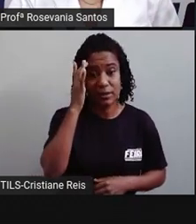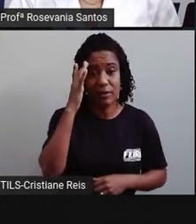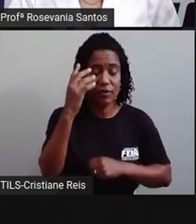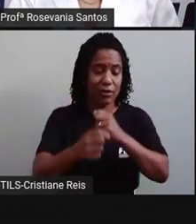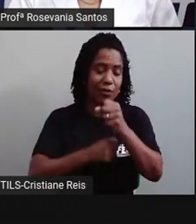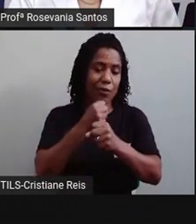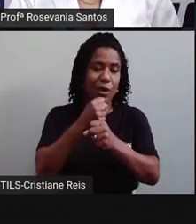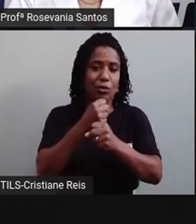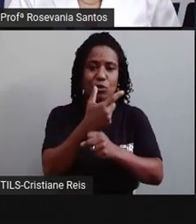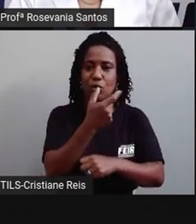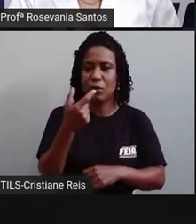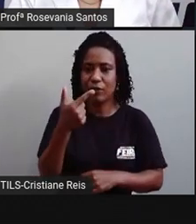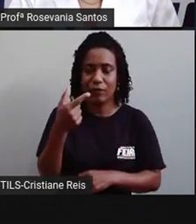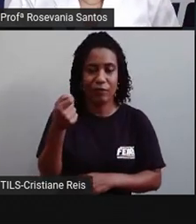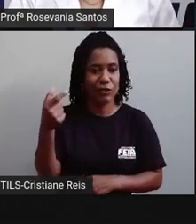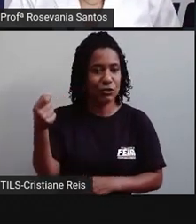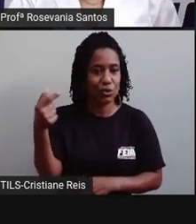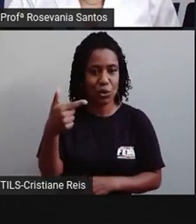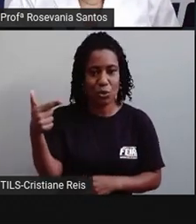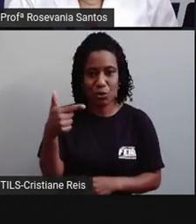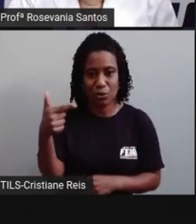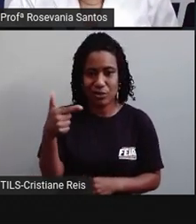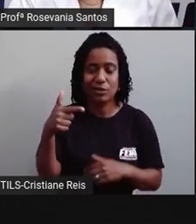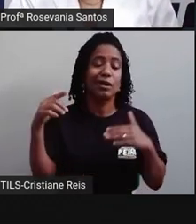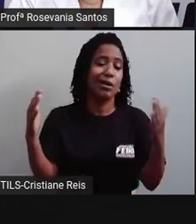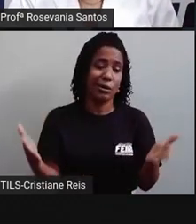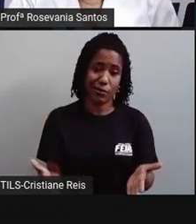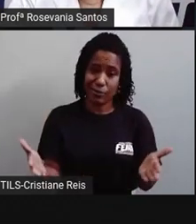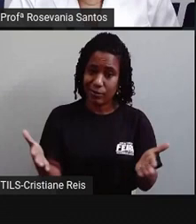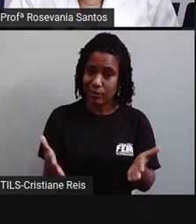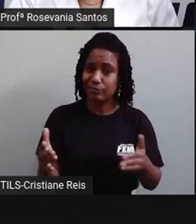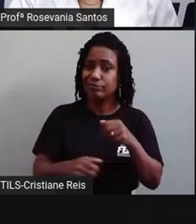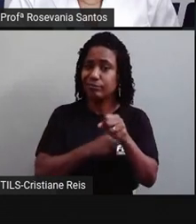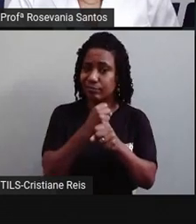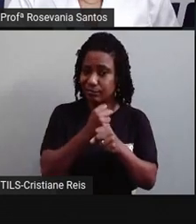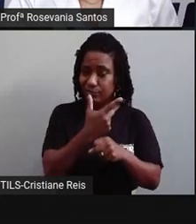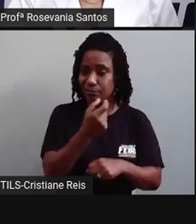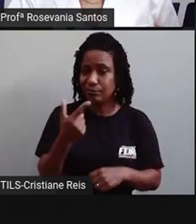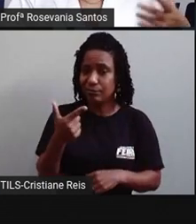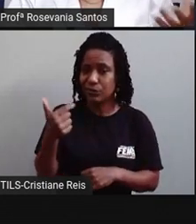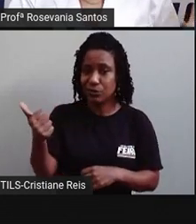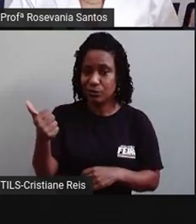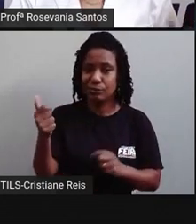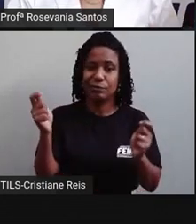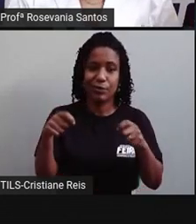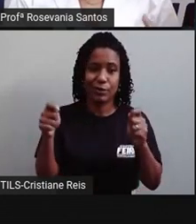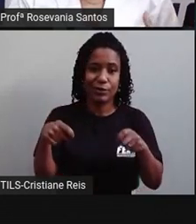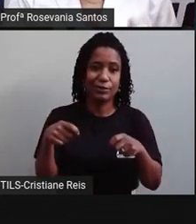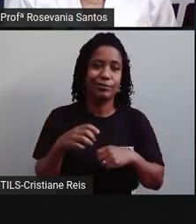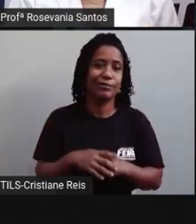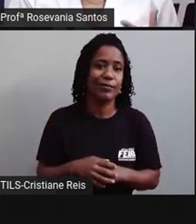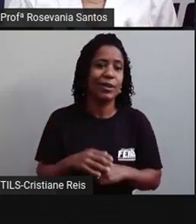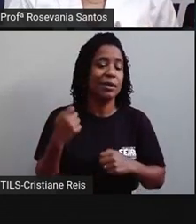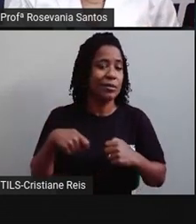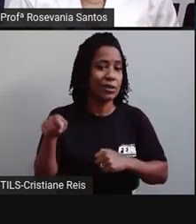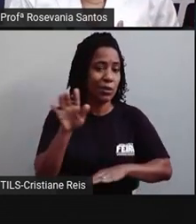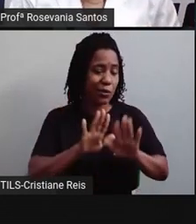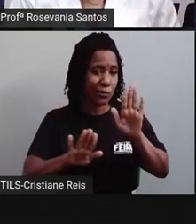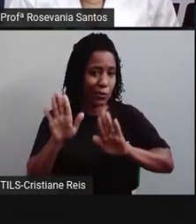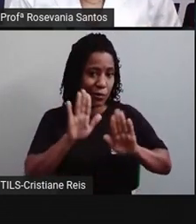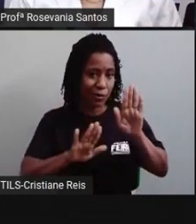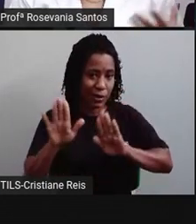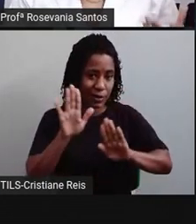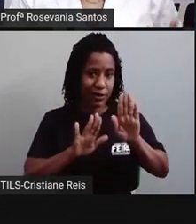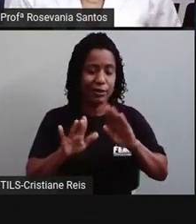mas tudo indica que a gente vai atingir esse patamar ainda em 2021. É claro que a gente precisa ter todo um cuidado agora e pensar